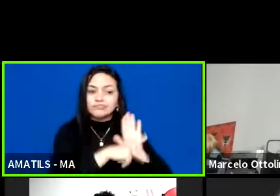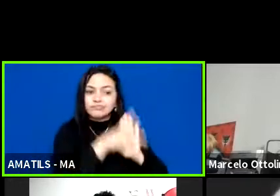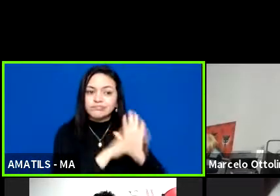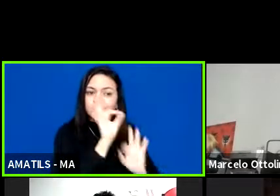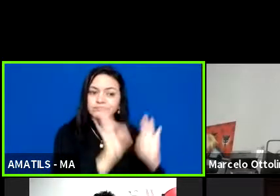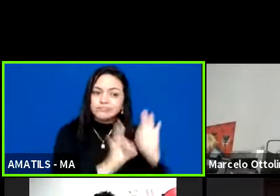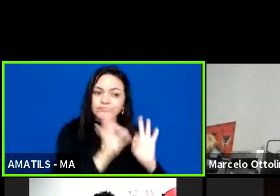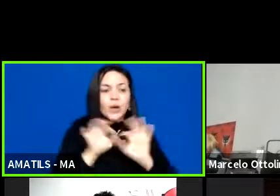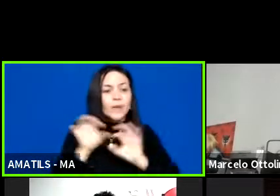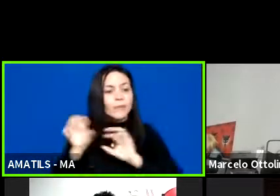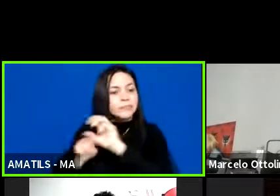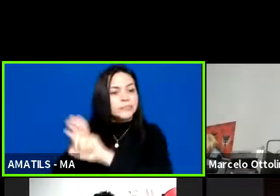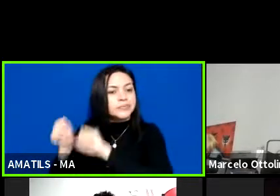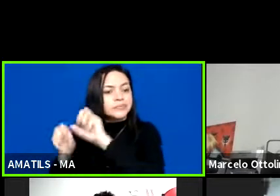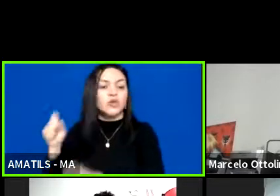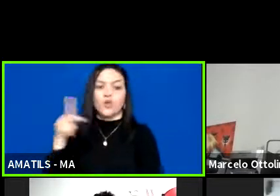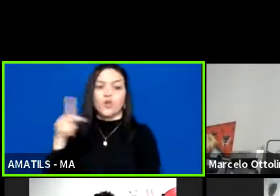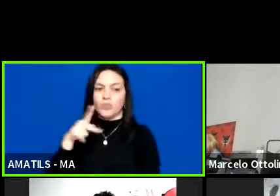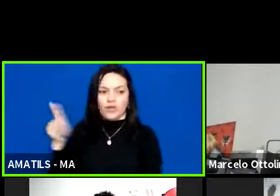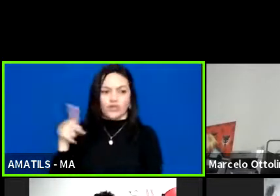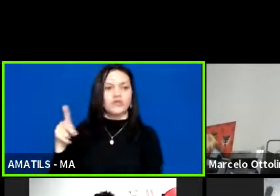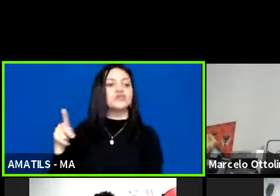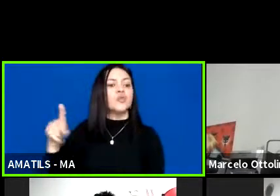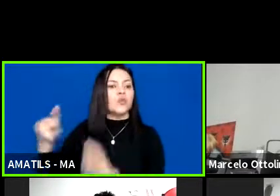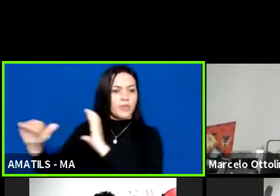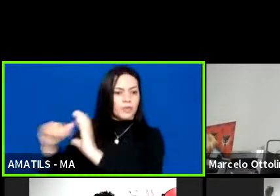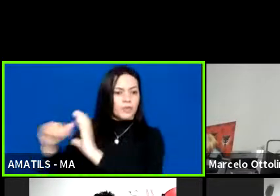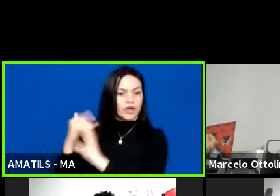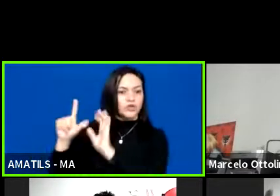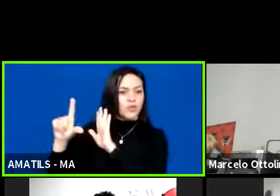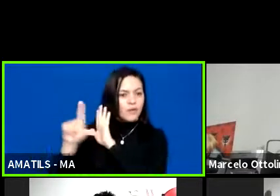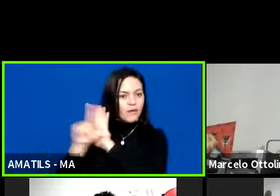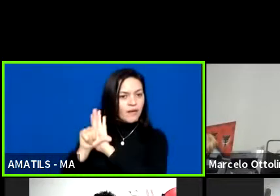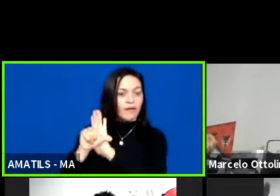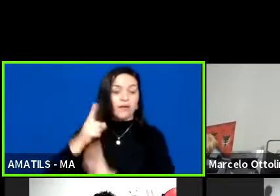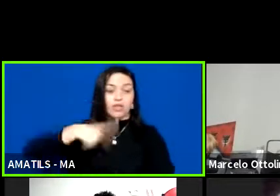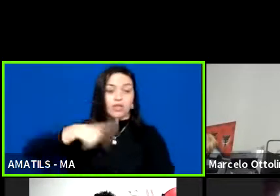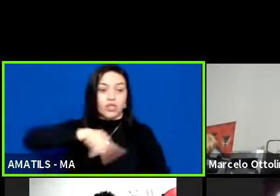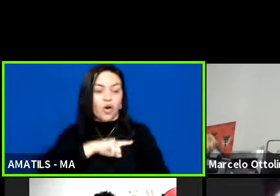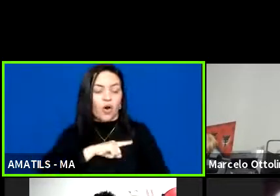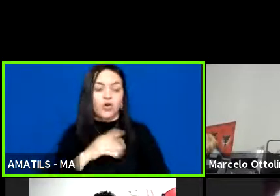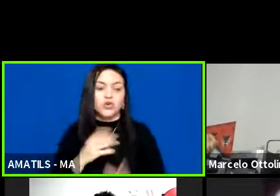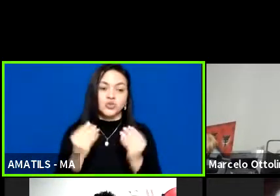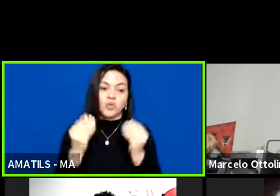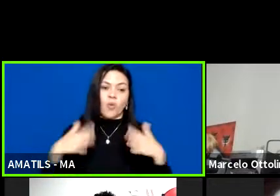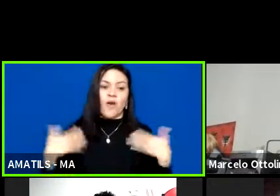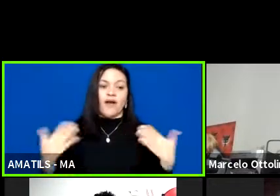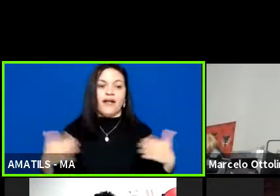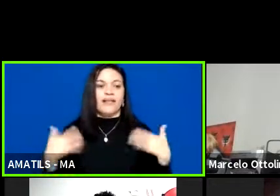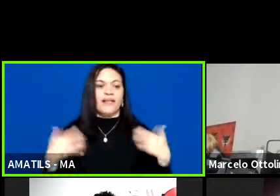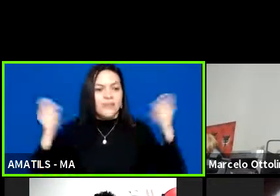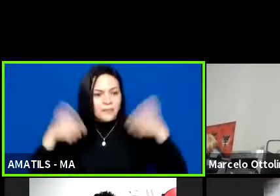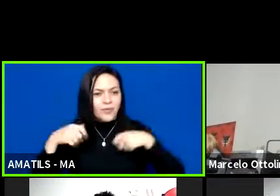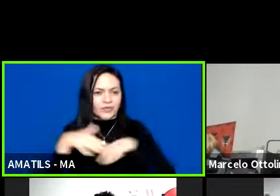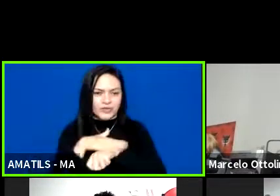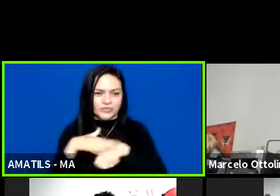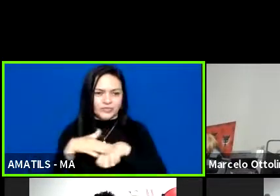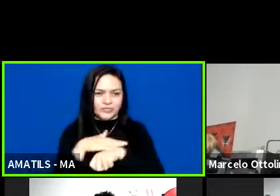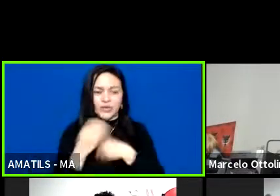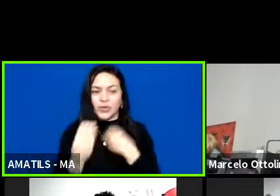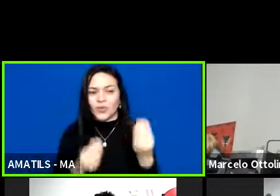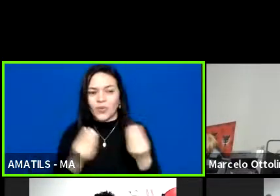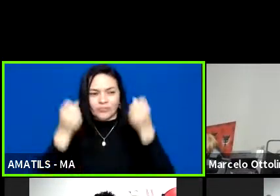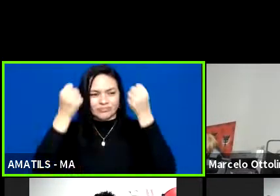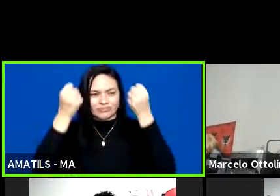professor me mandou a lei, mandou tudo, eu passei para o Dilso e a gente ficou muito alegre, alegre de poder conversar e poder estar explicando para as entidades, as